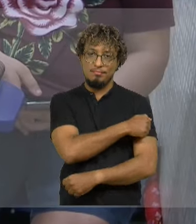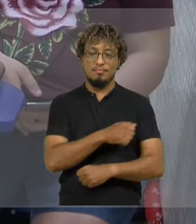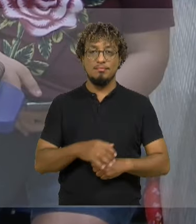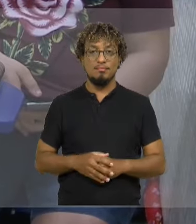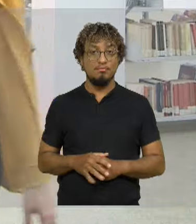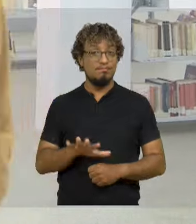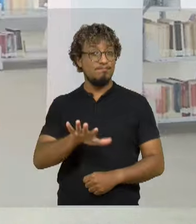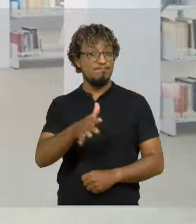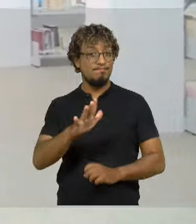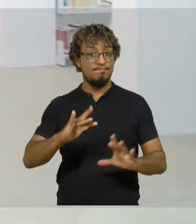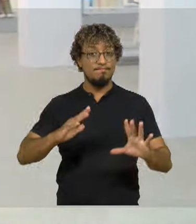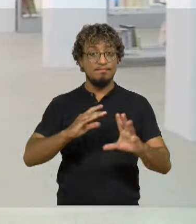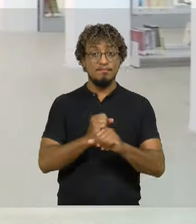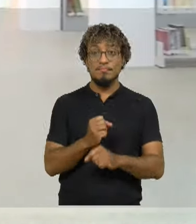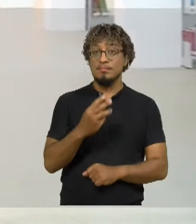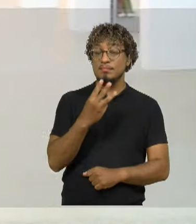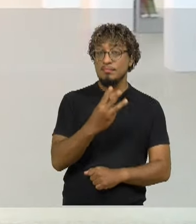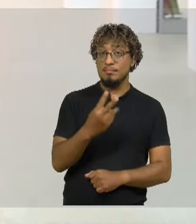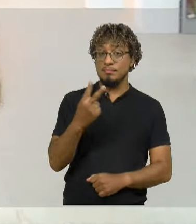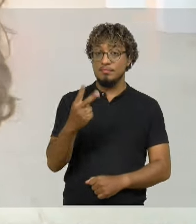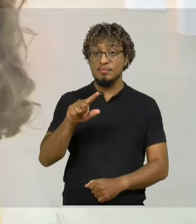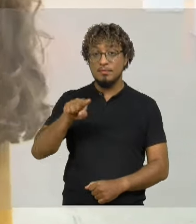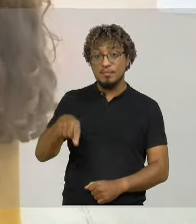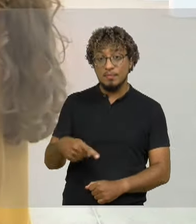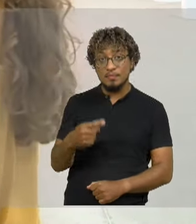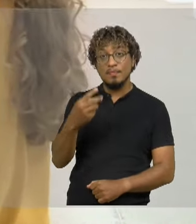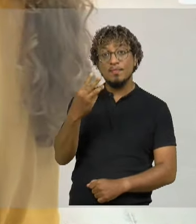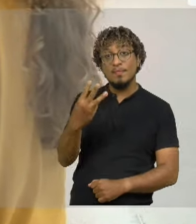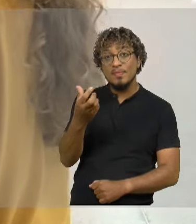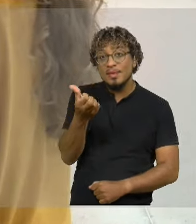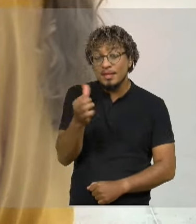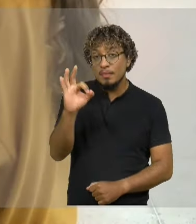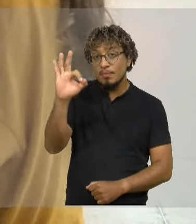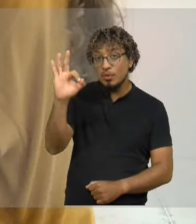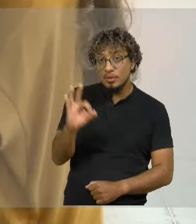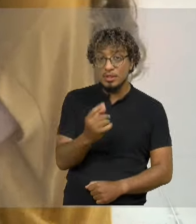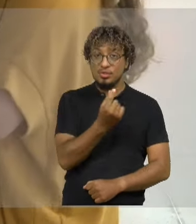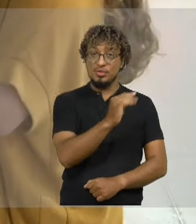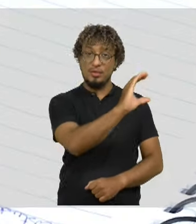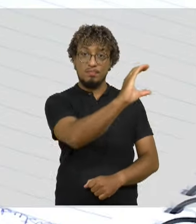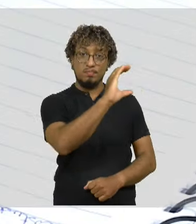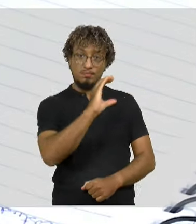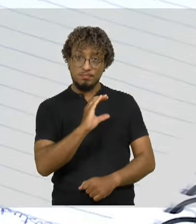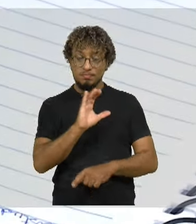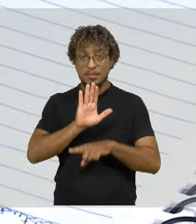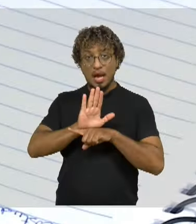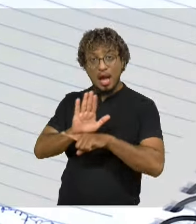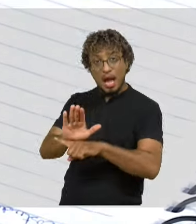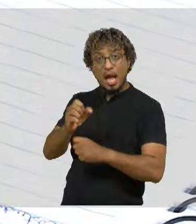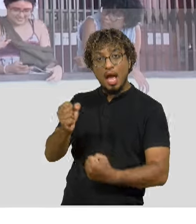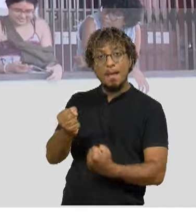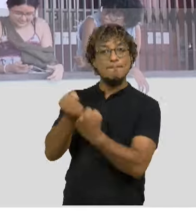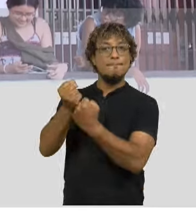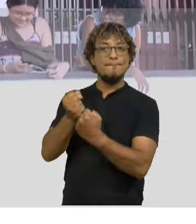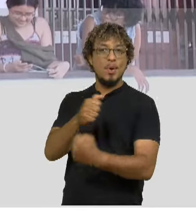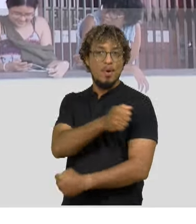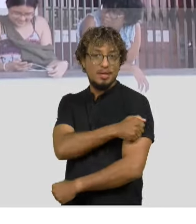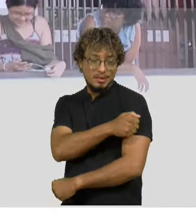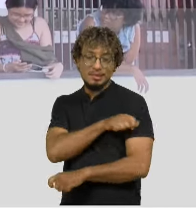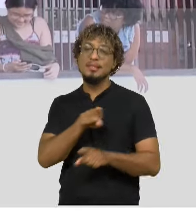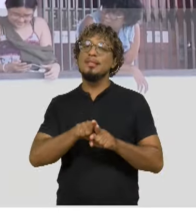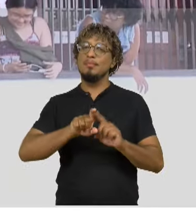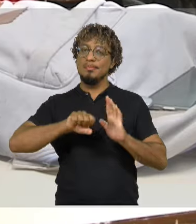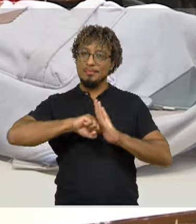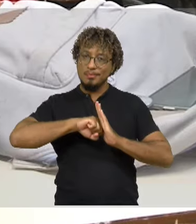Aproximadamente 32,26% dos recursos do Programa Nacional de Assistência Estudantil foram bloqueados